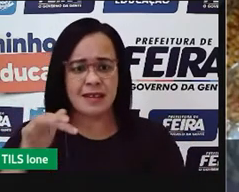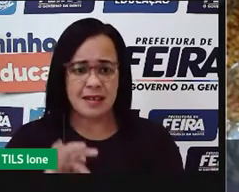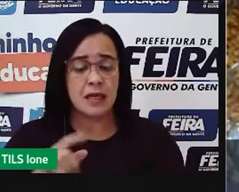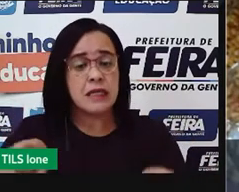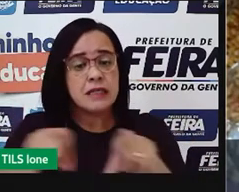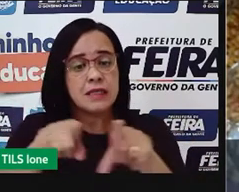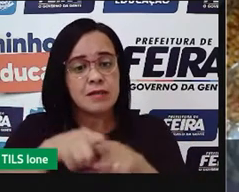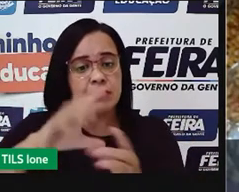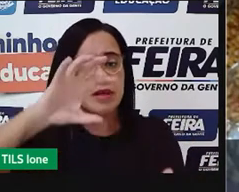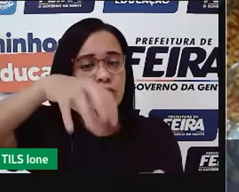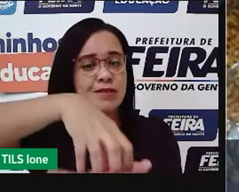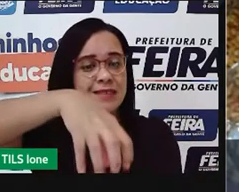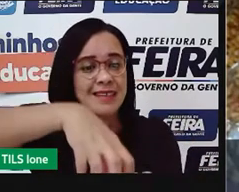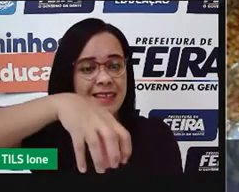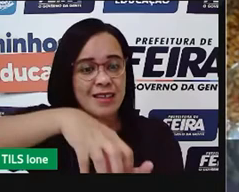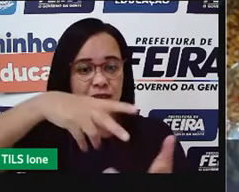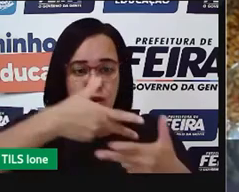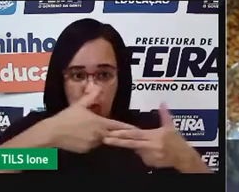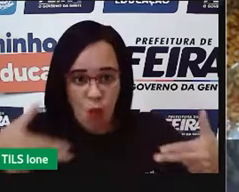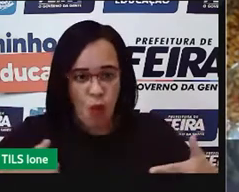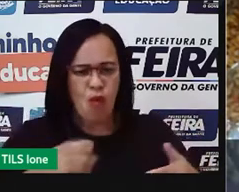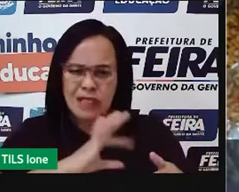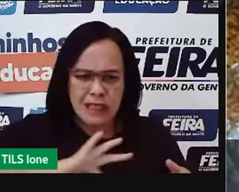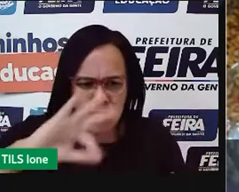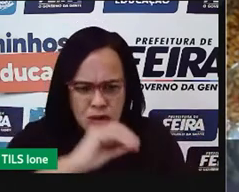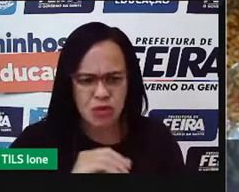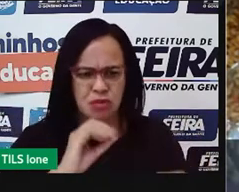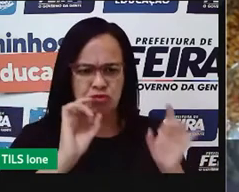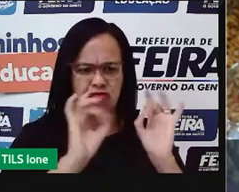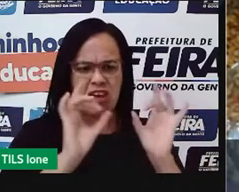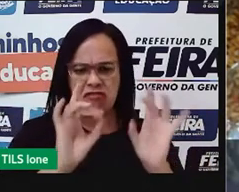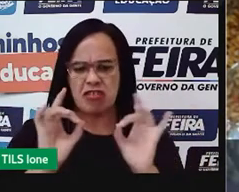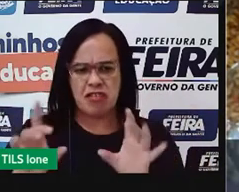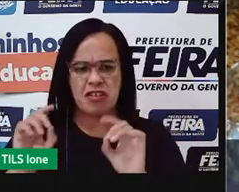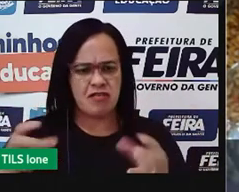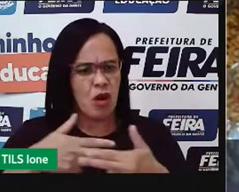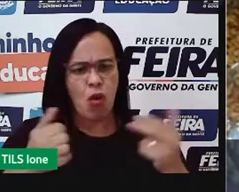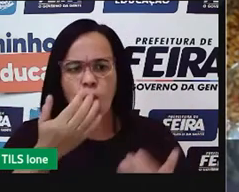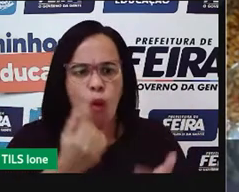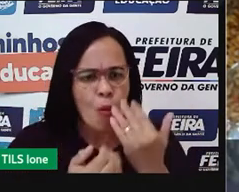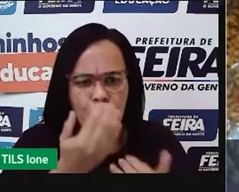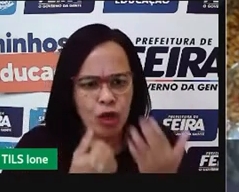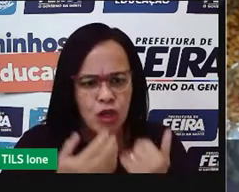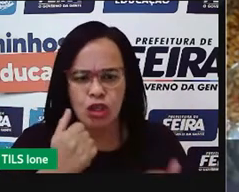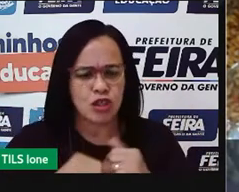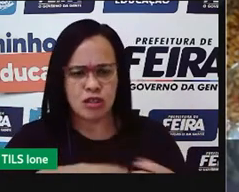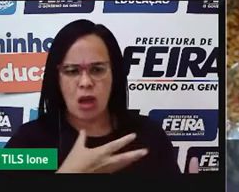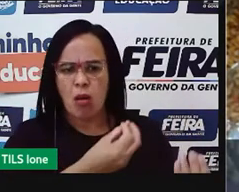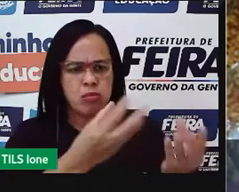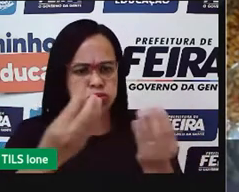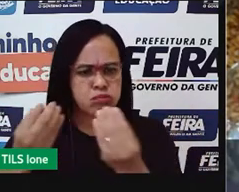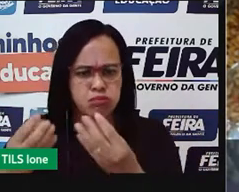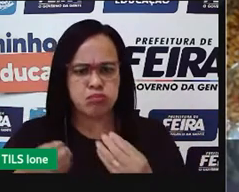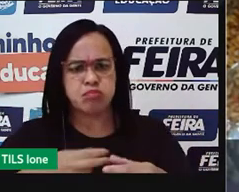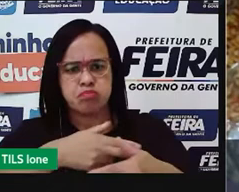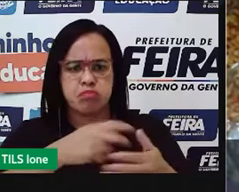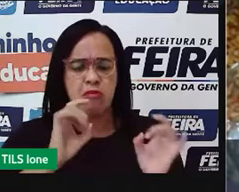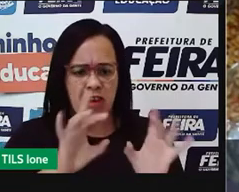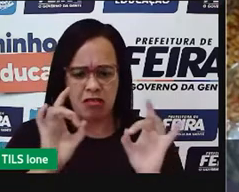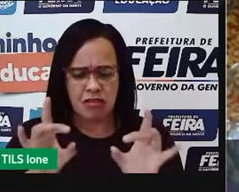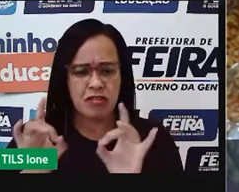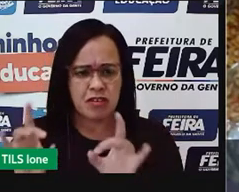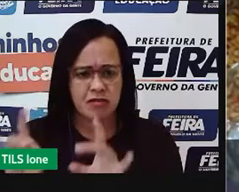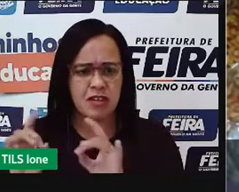centro, né, de abastecimento, e você perguntar, onde é que o senhor é, moço? Você vai ver que ele vai dizer que é da região ali próxima, a maioria deles.